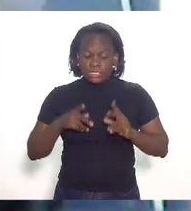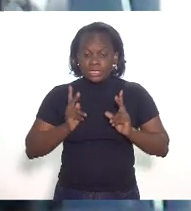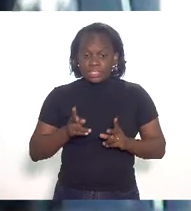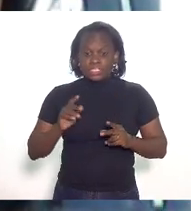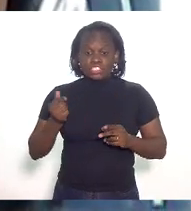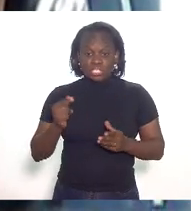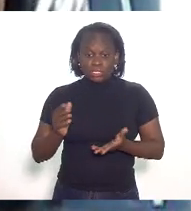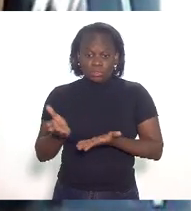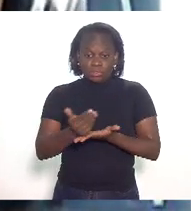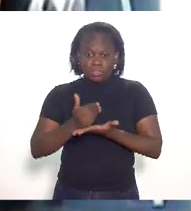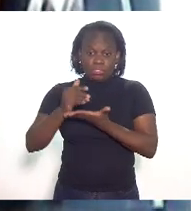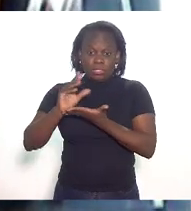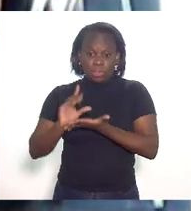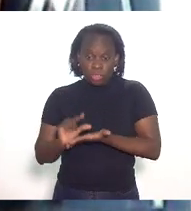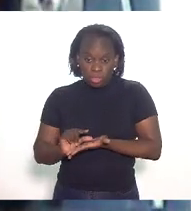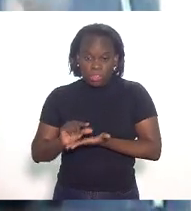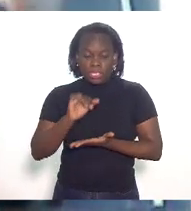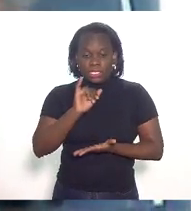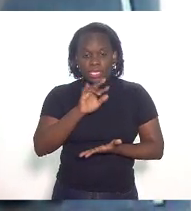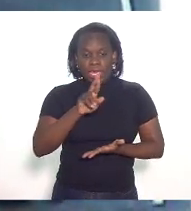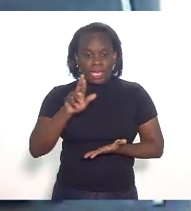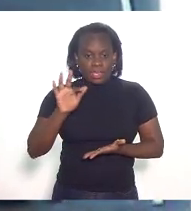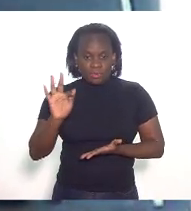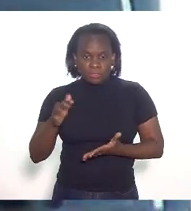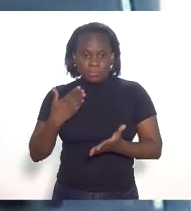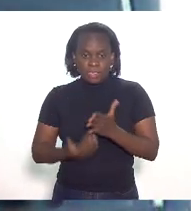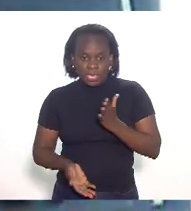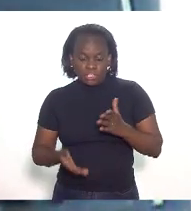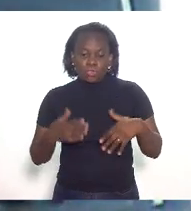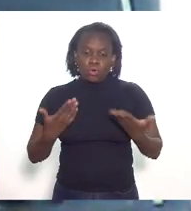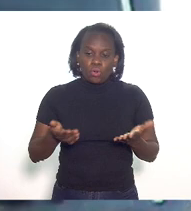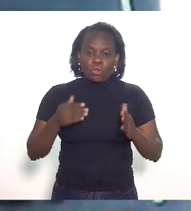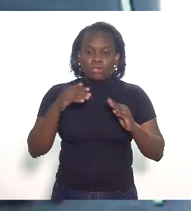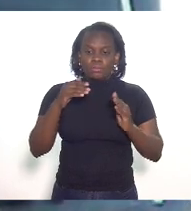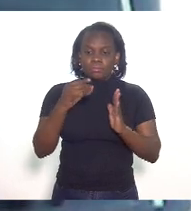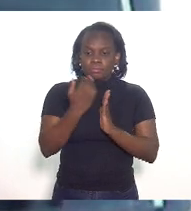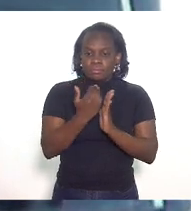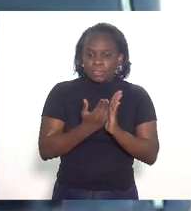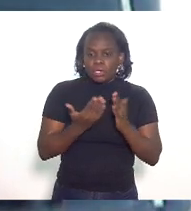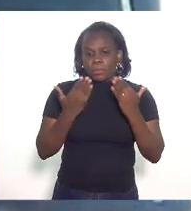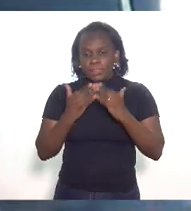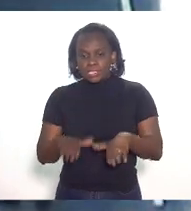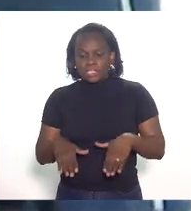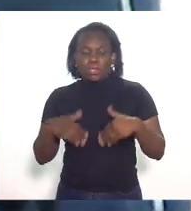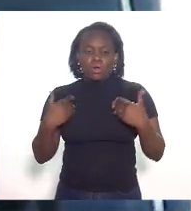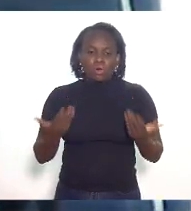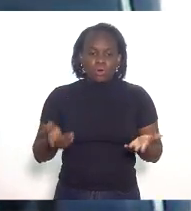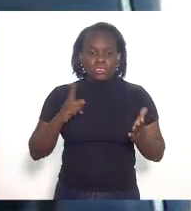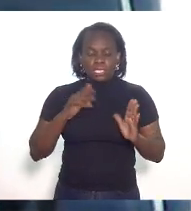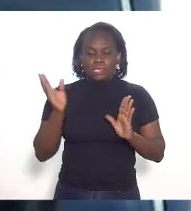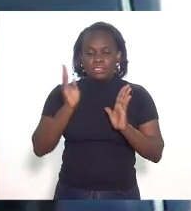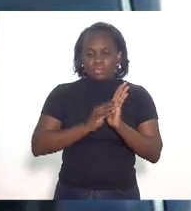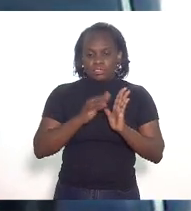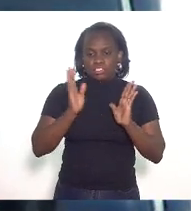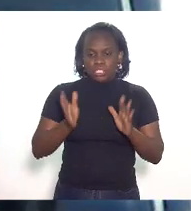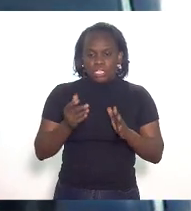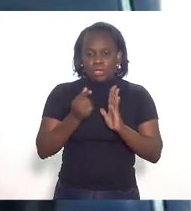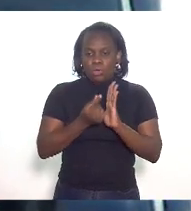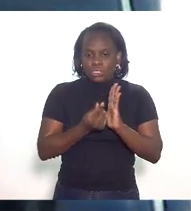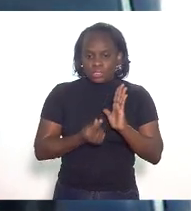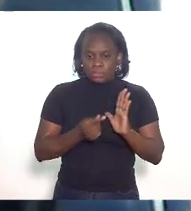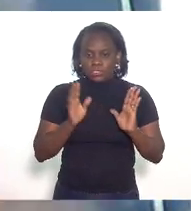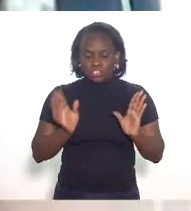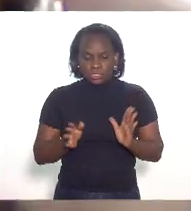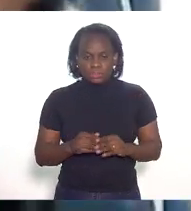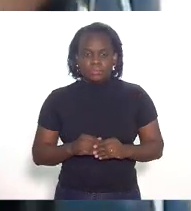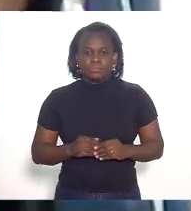arrecadação a LRF pede ou uma medida compensatória ou que se diga que ela está inclusa já no orçamento do ano seguinte